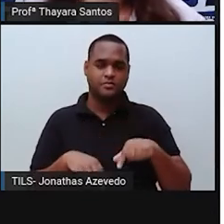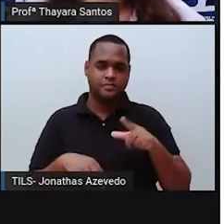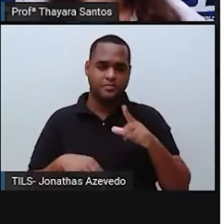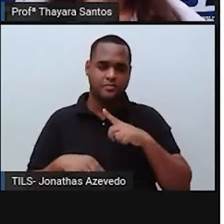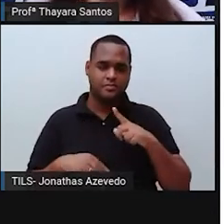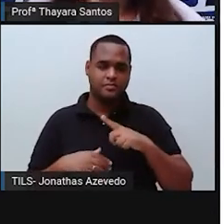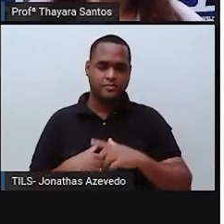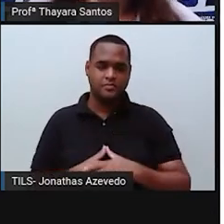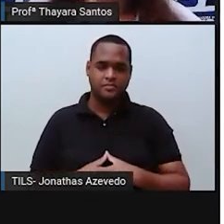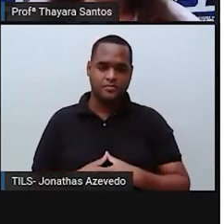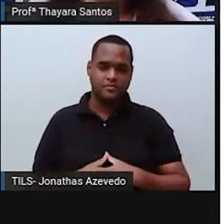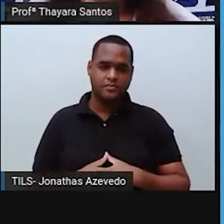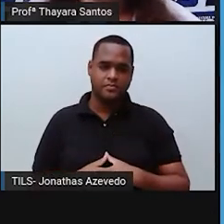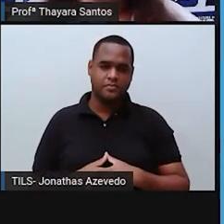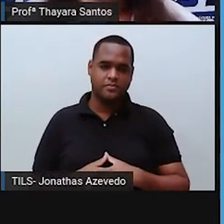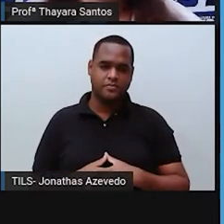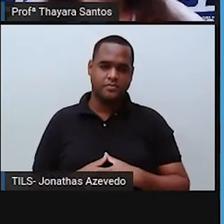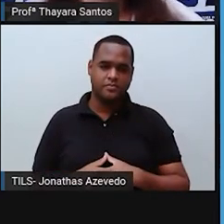é essa?